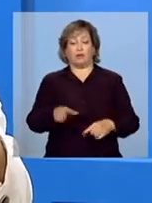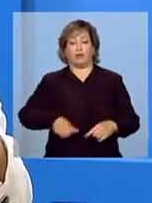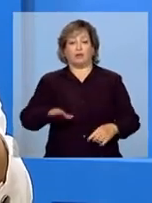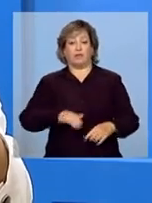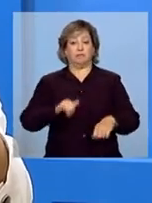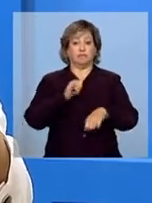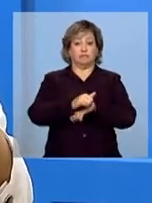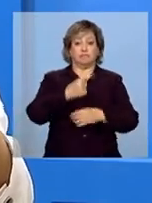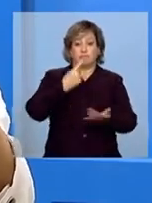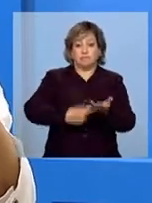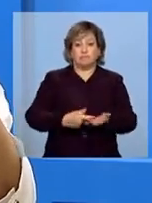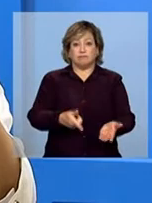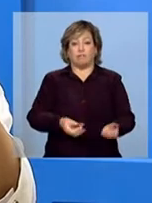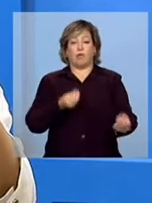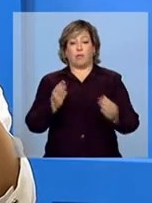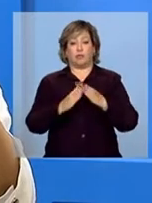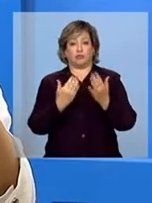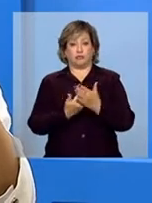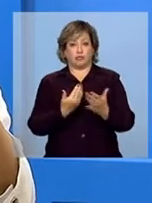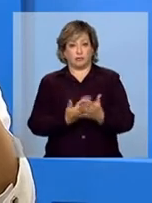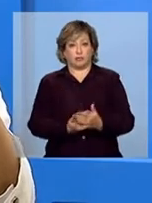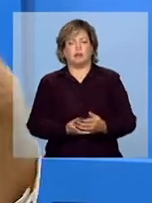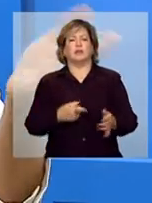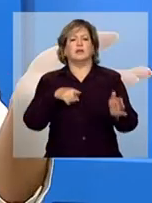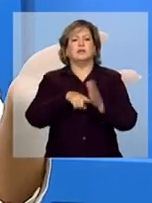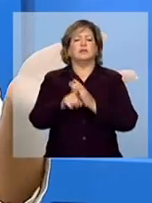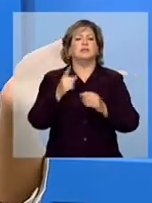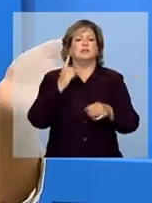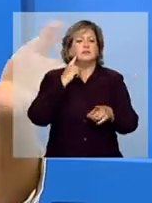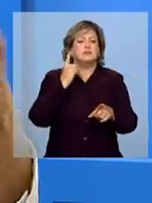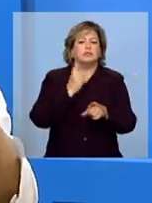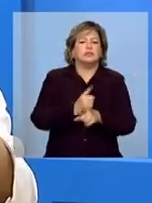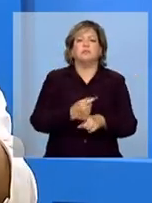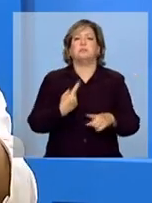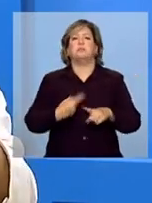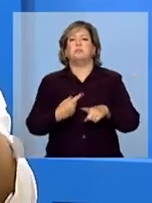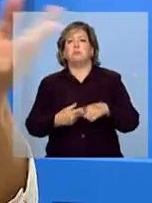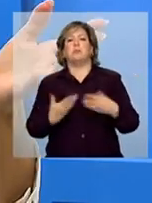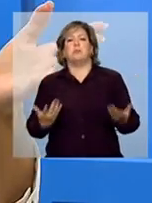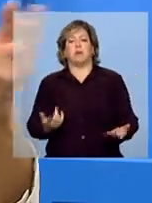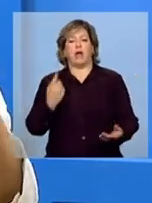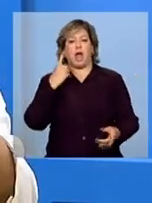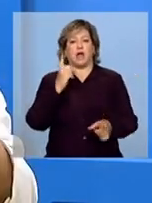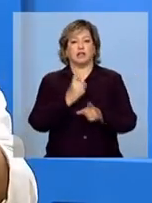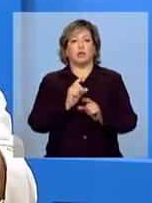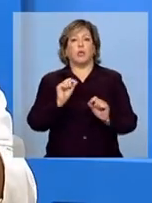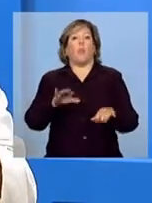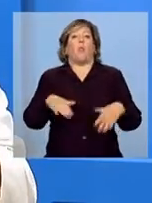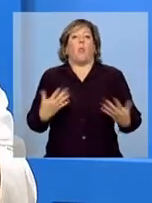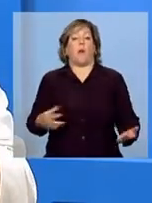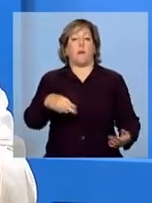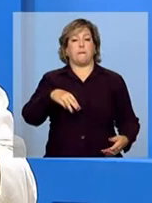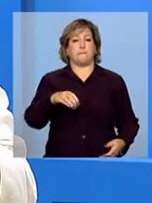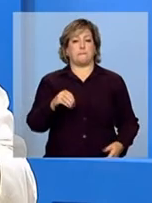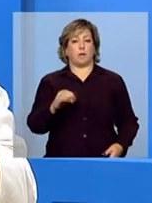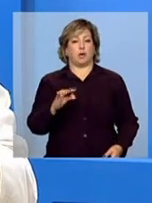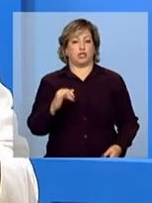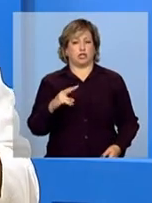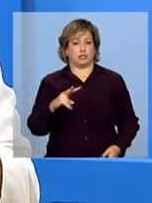crianças e jovens a terem baixa frequência escolar e se isso pode sinalizar ou não situações de